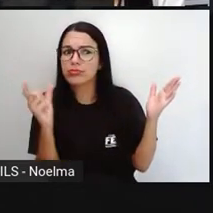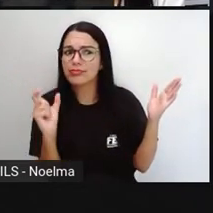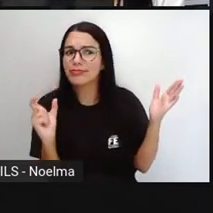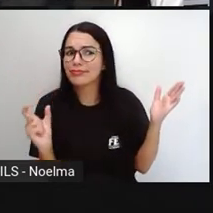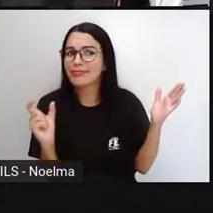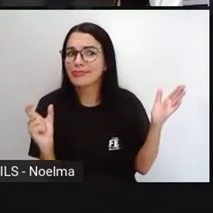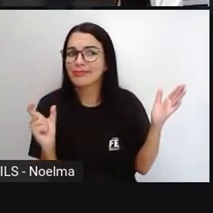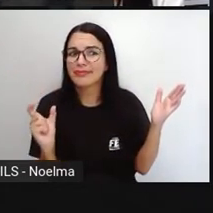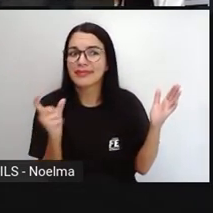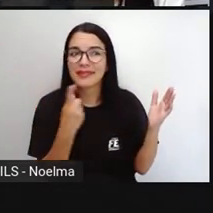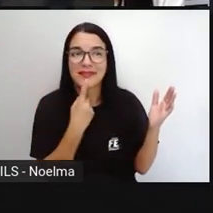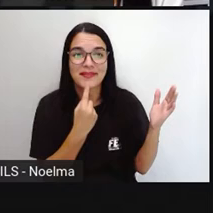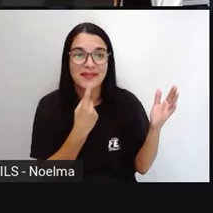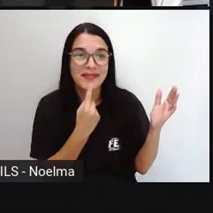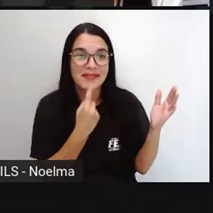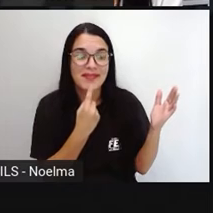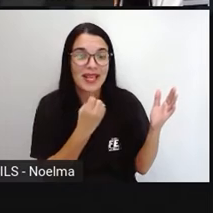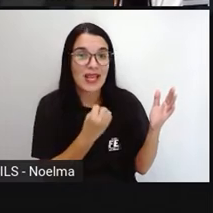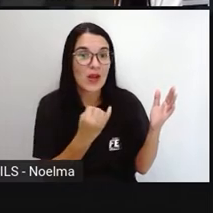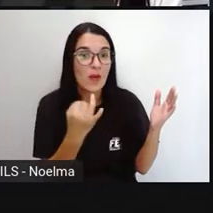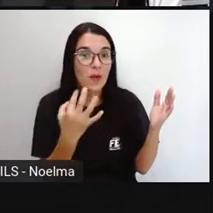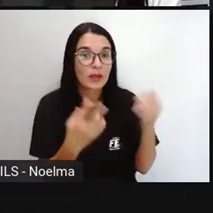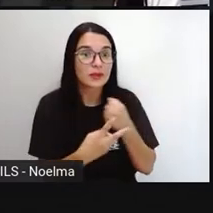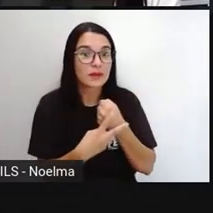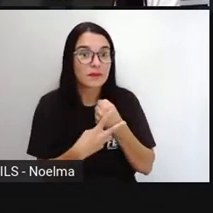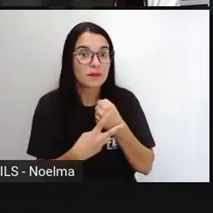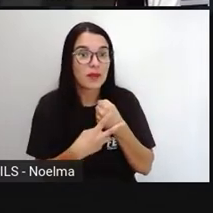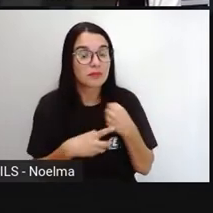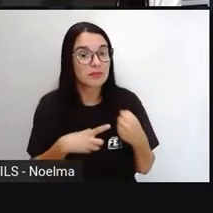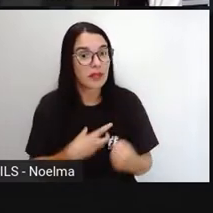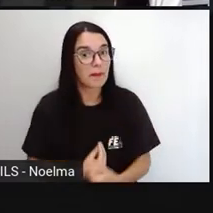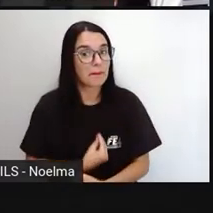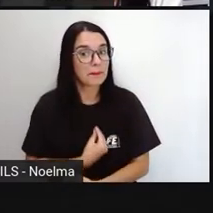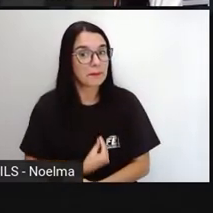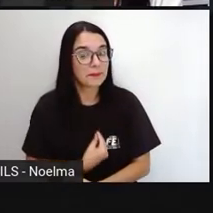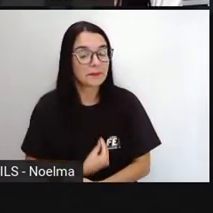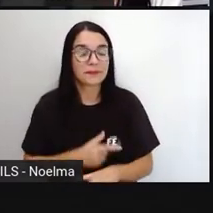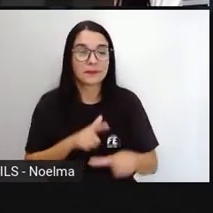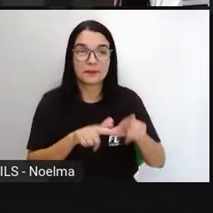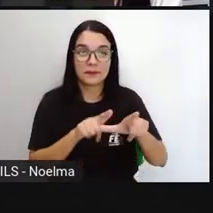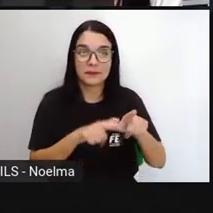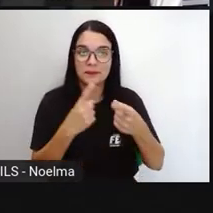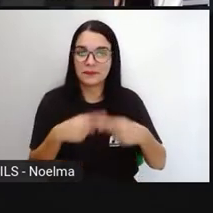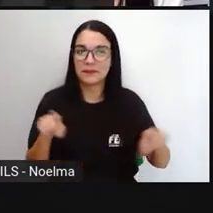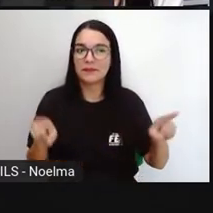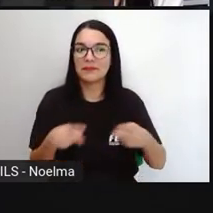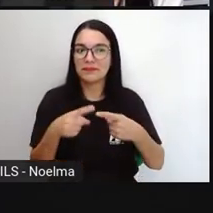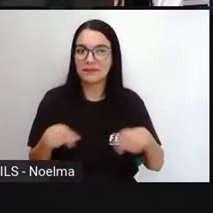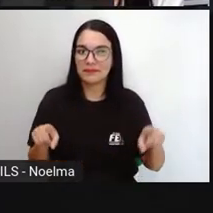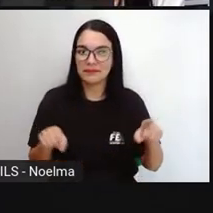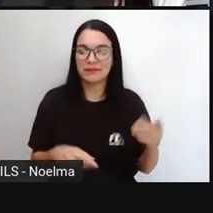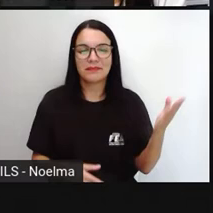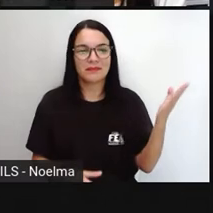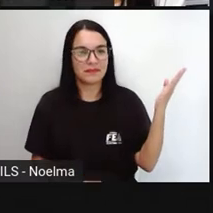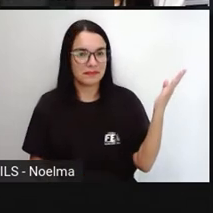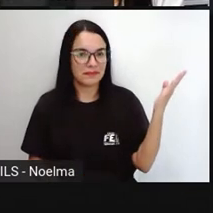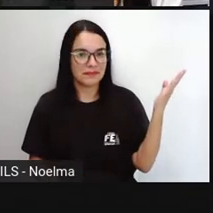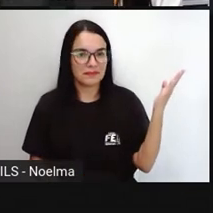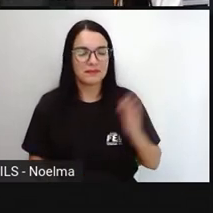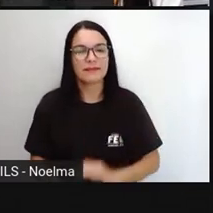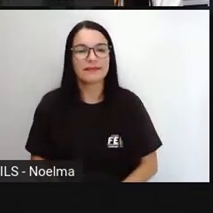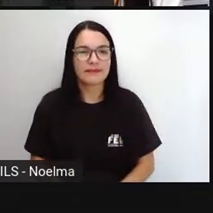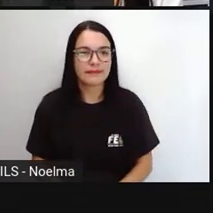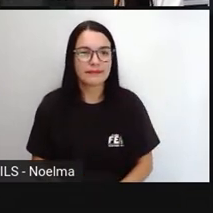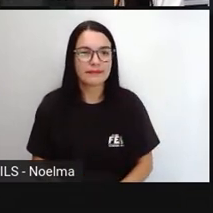a PRO colocou aí em vermelho, quantos verbos eles estão presentes na composição dessa canção de Lenine e Ivan Santos.